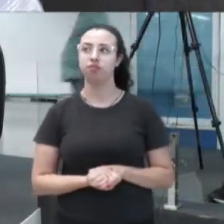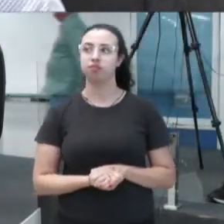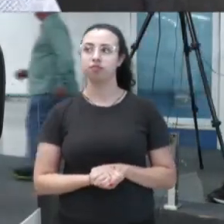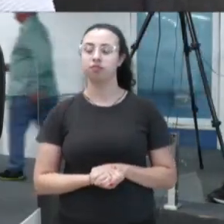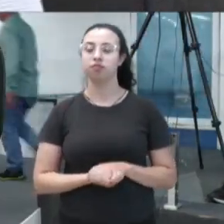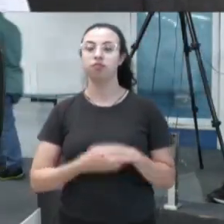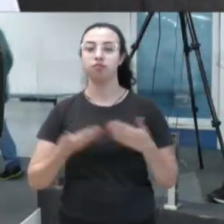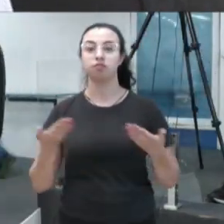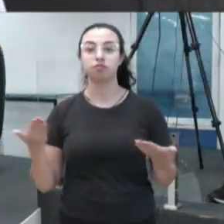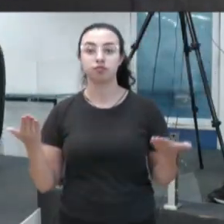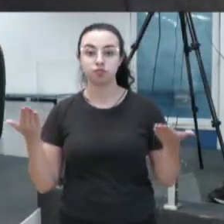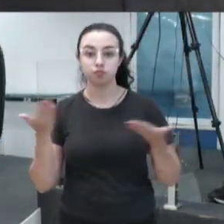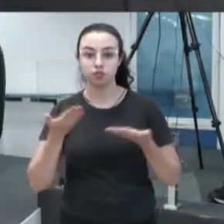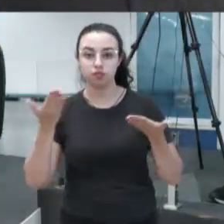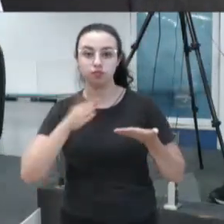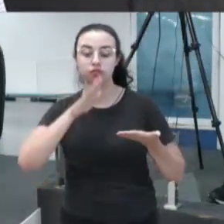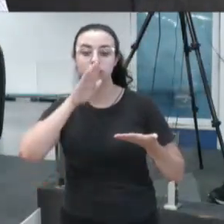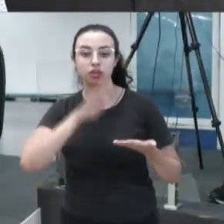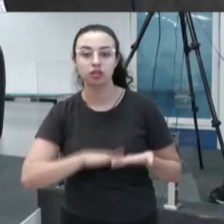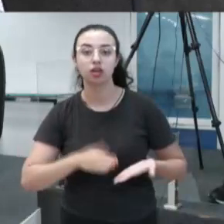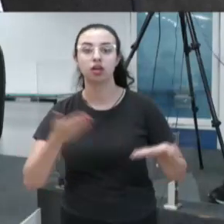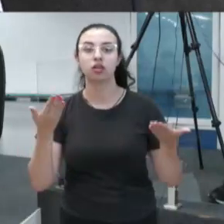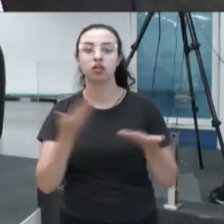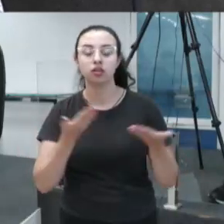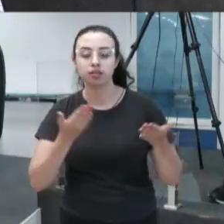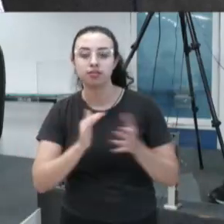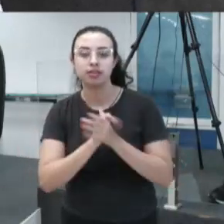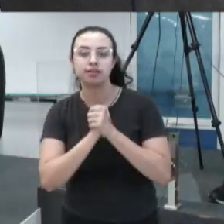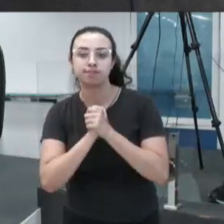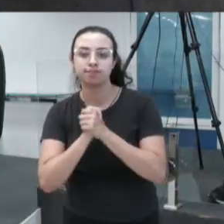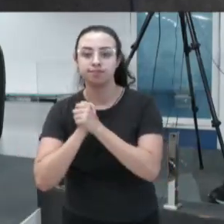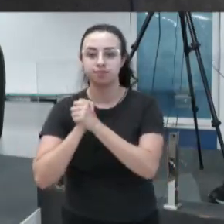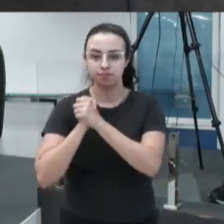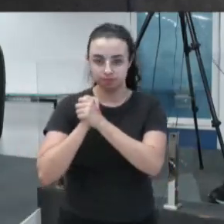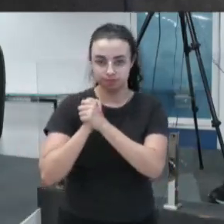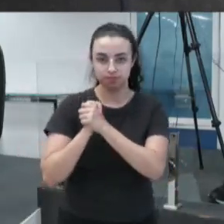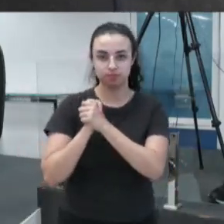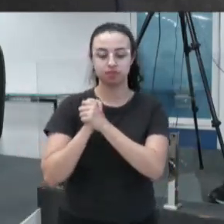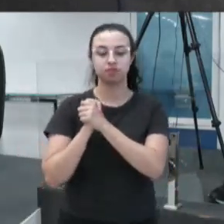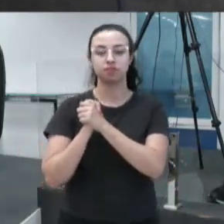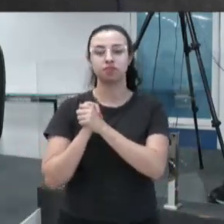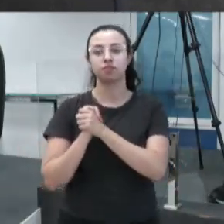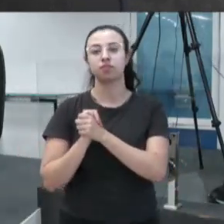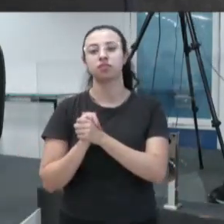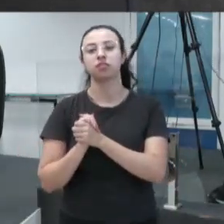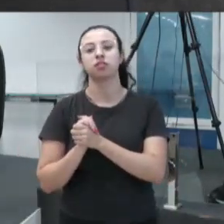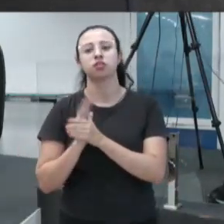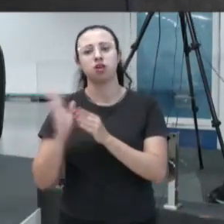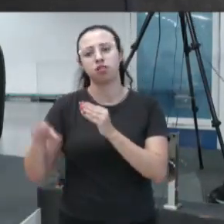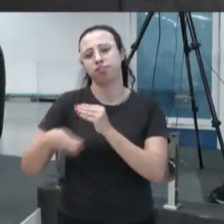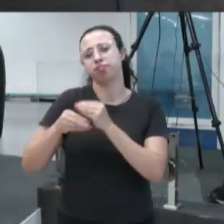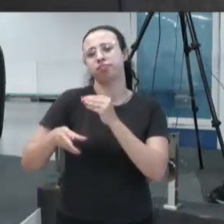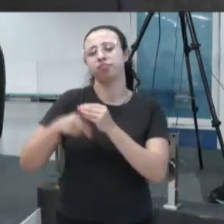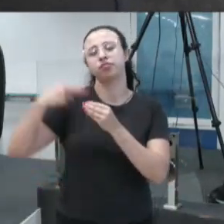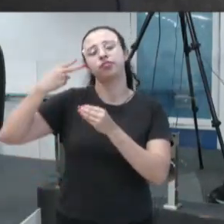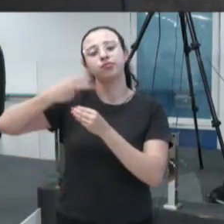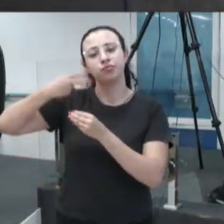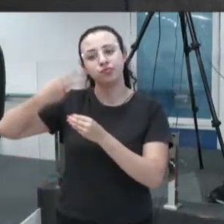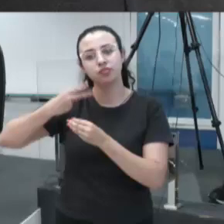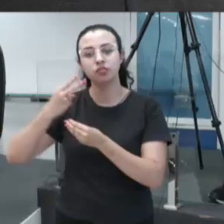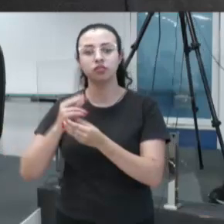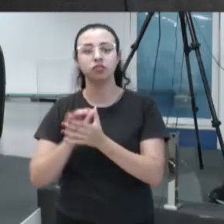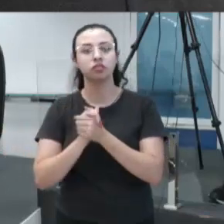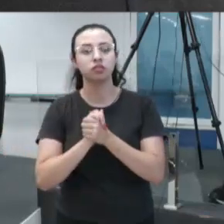Ainda nessa tarde de hoje, gostaria aqui de cumprimentar ainda no rastro de outros vereadores, o próprio presidente da ANA que me antecedeu aqui,